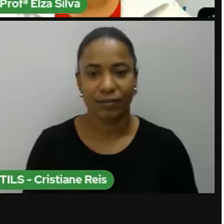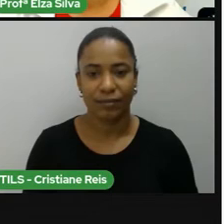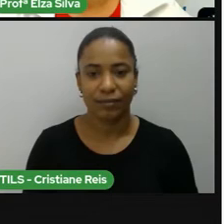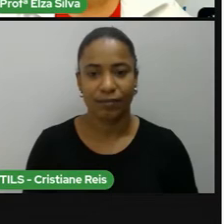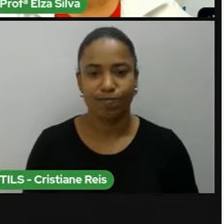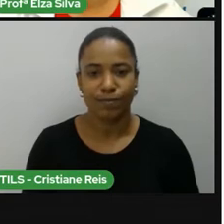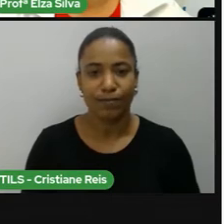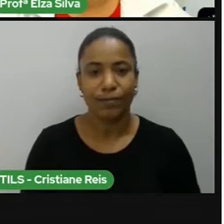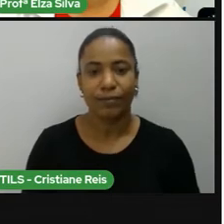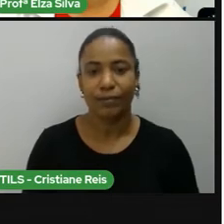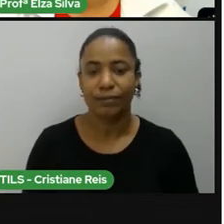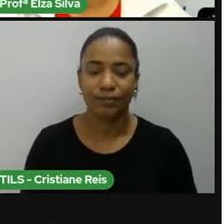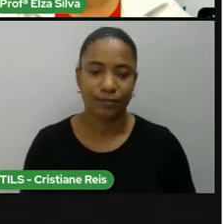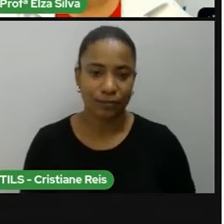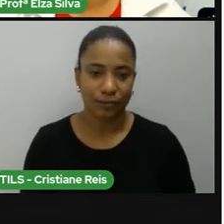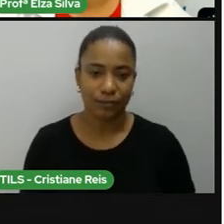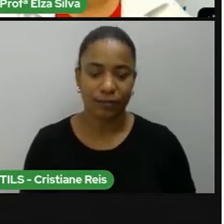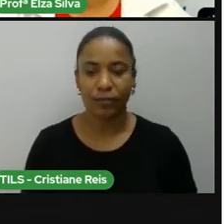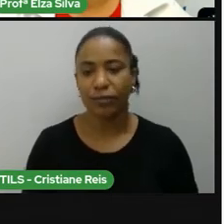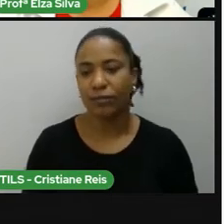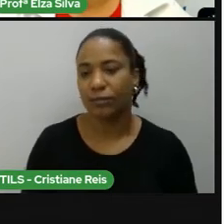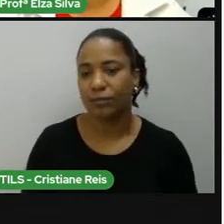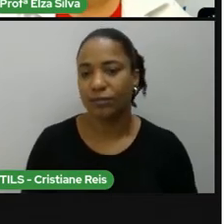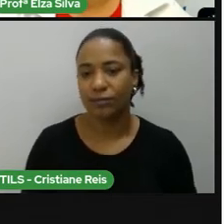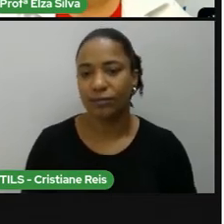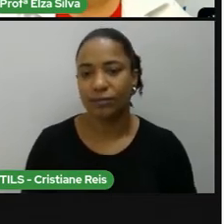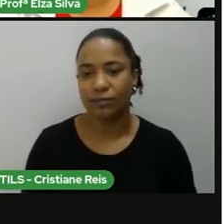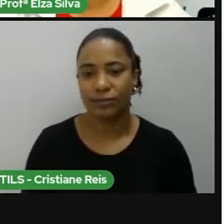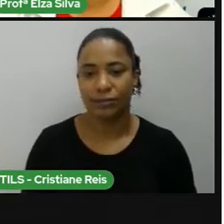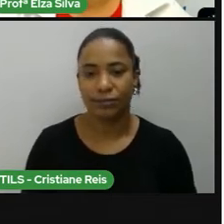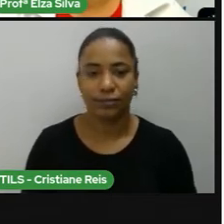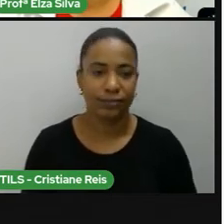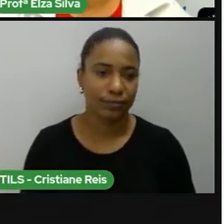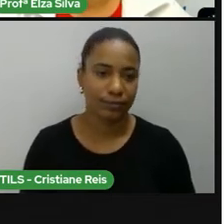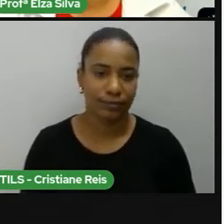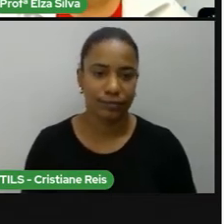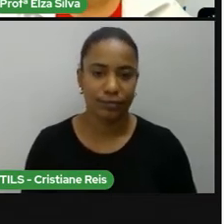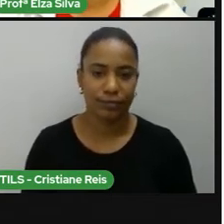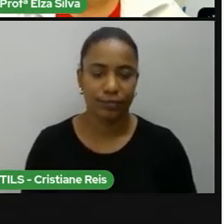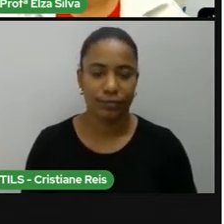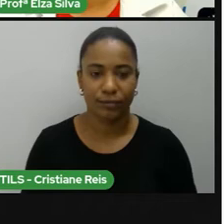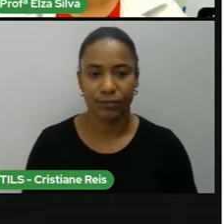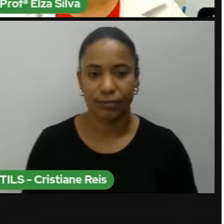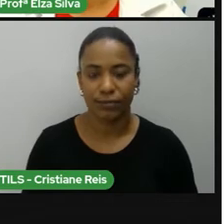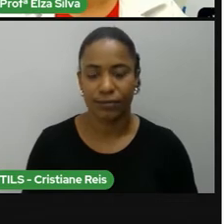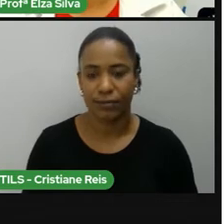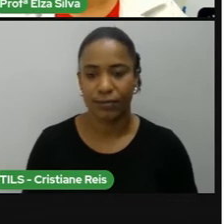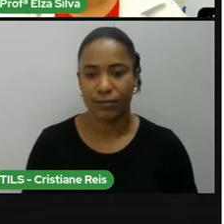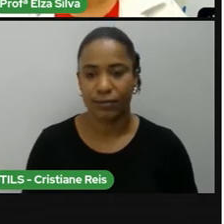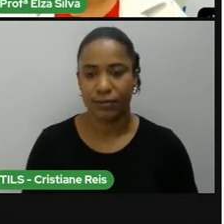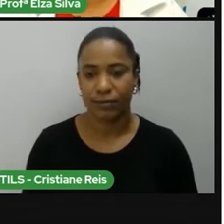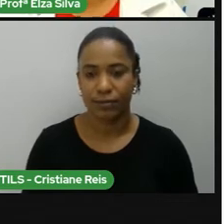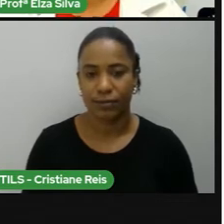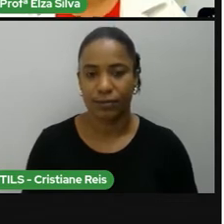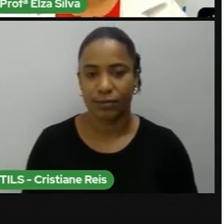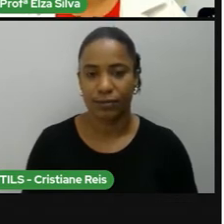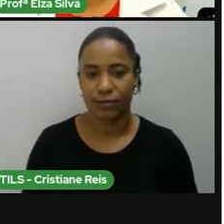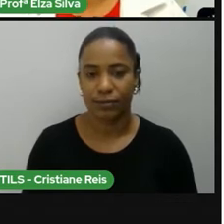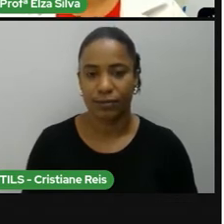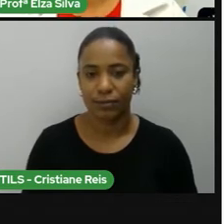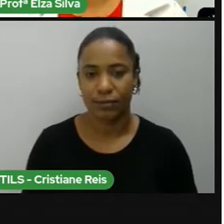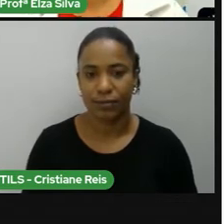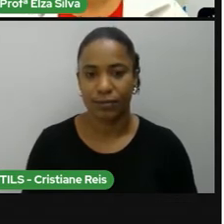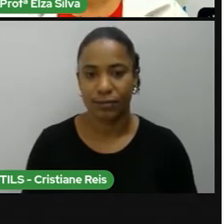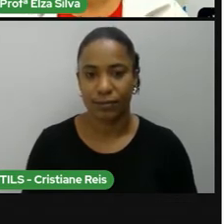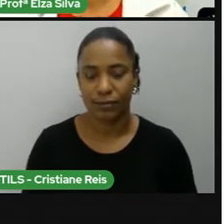À idade de 12, logo após a mãe morrer, King se culpou e saiu de uma janela-feira, mas sobrevive. King